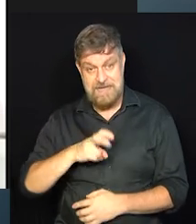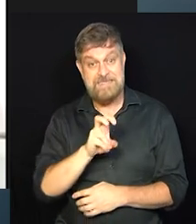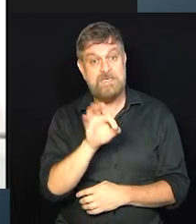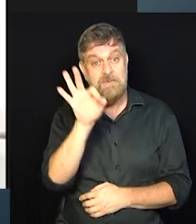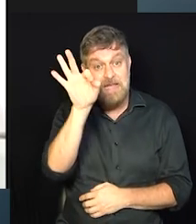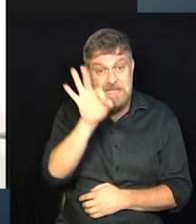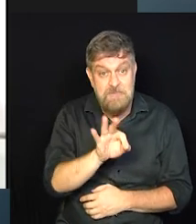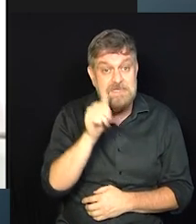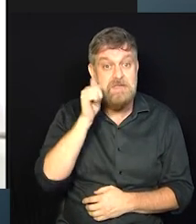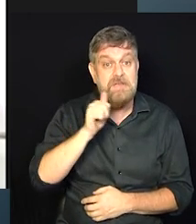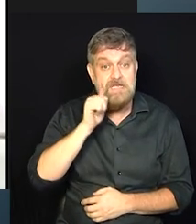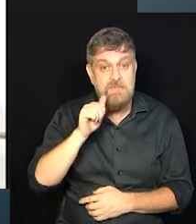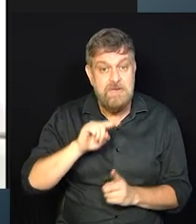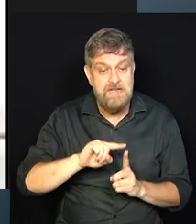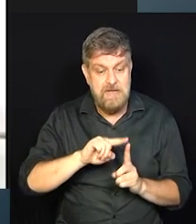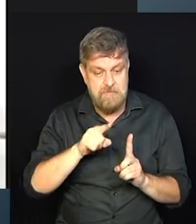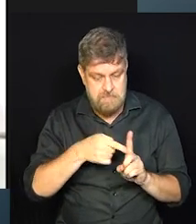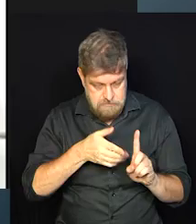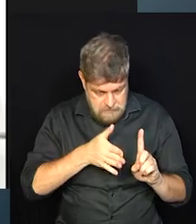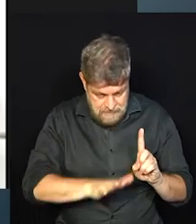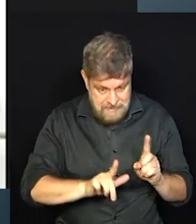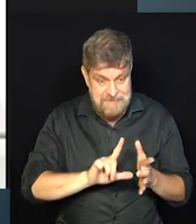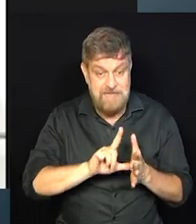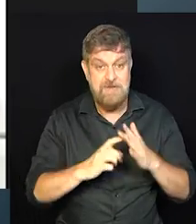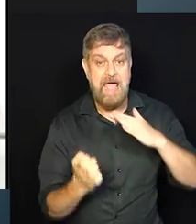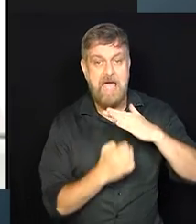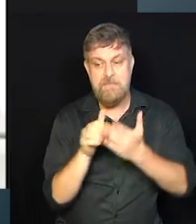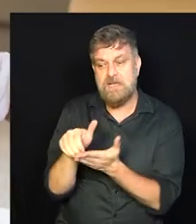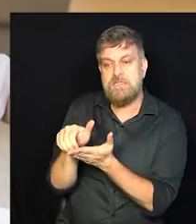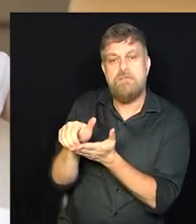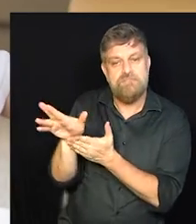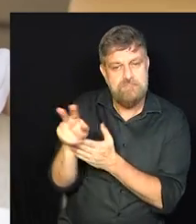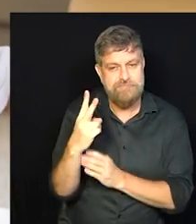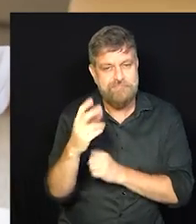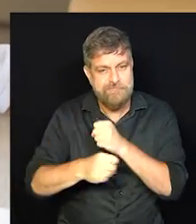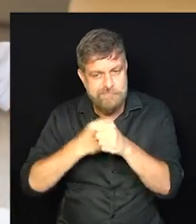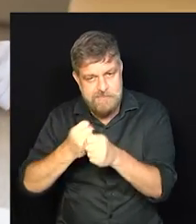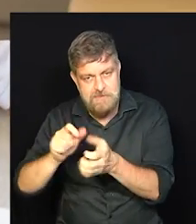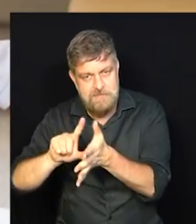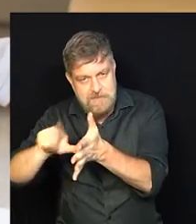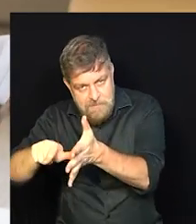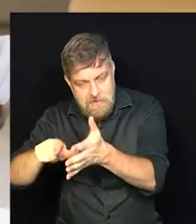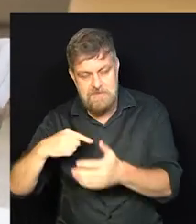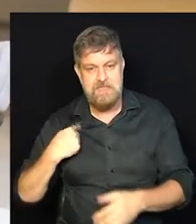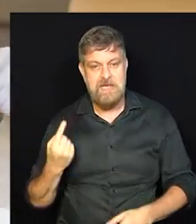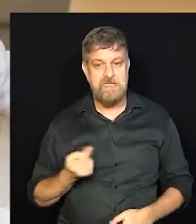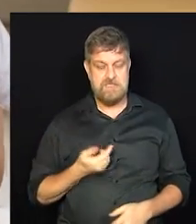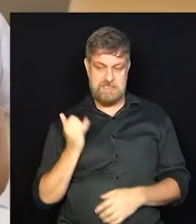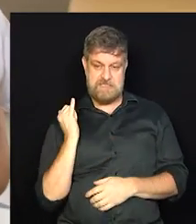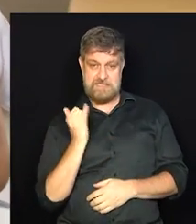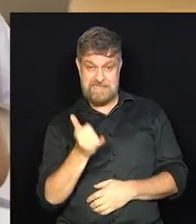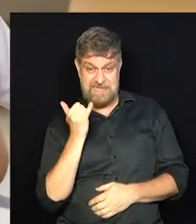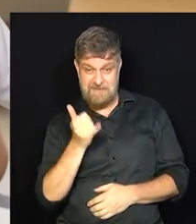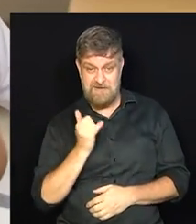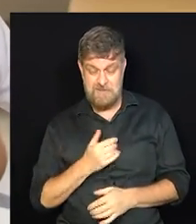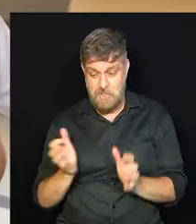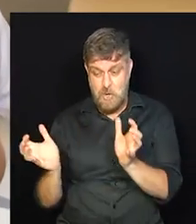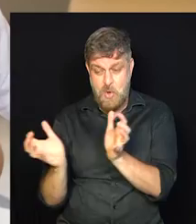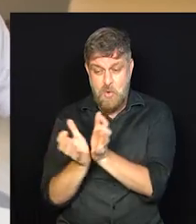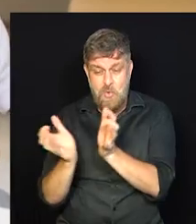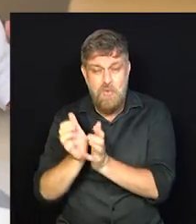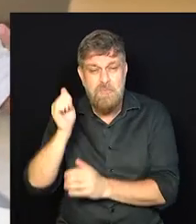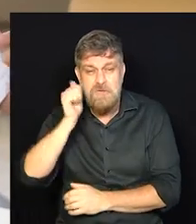das mulheres são demitidas após a licença maternidade e obviamente que aí a gente está falando de uma massa